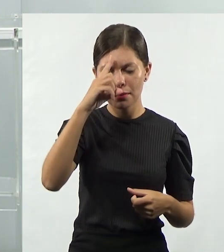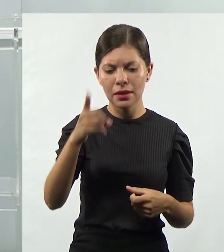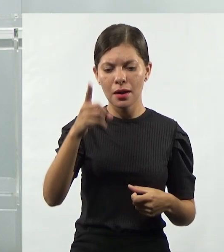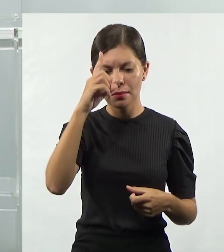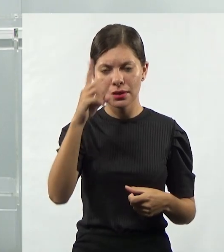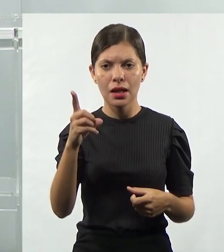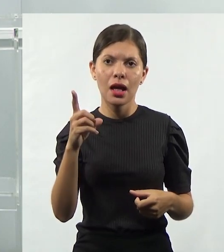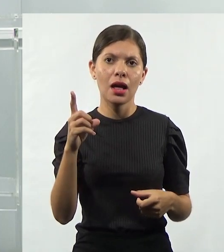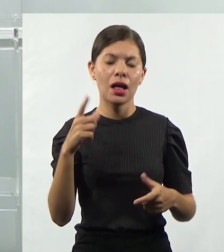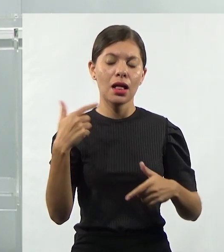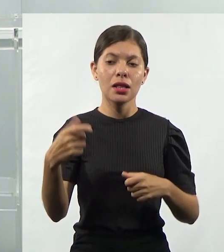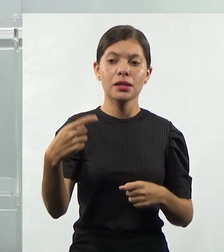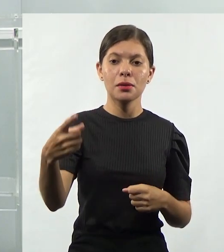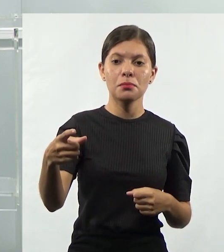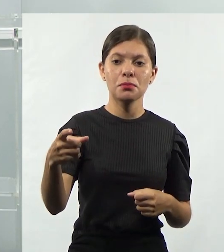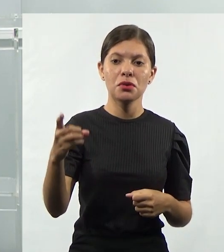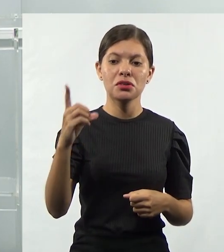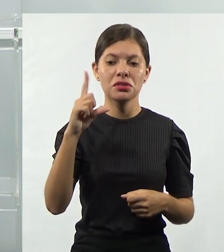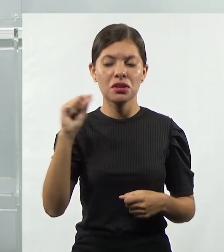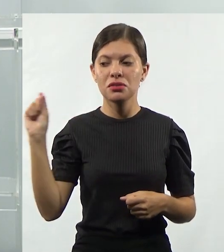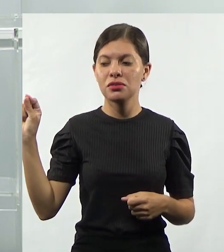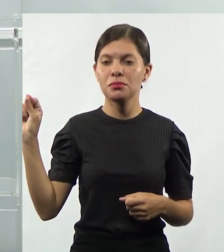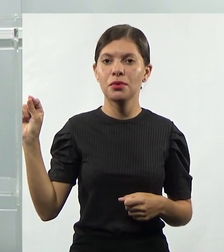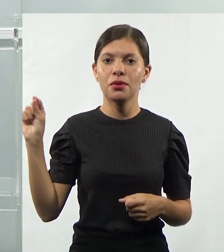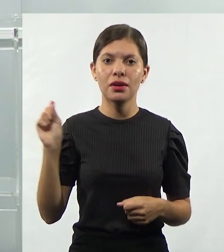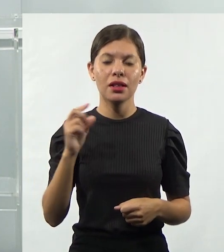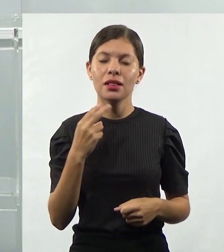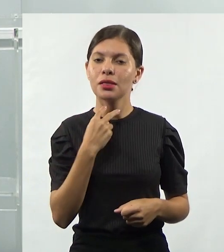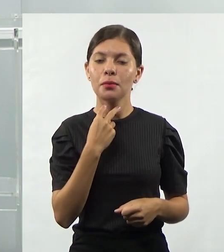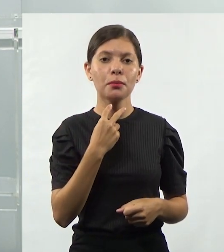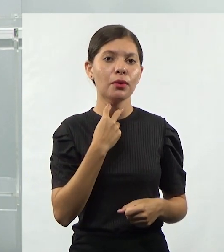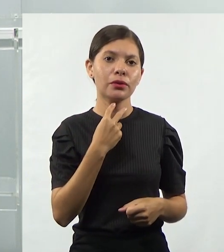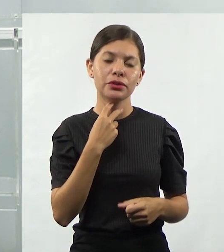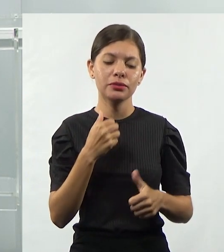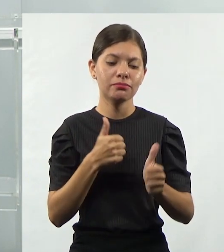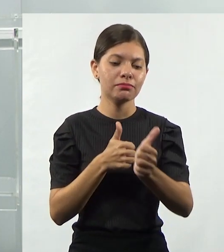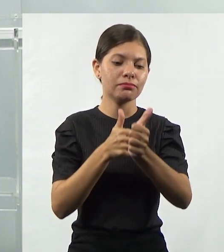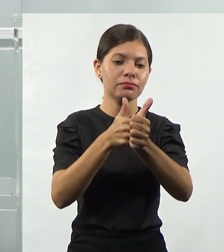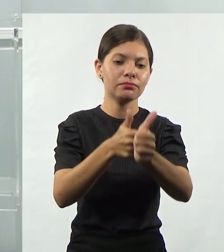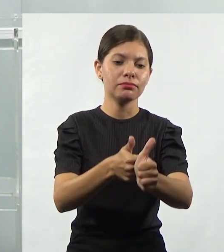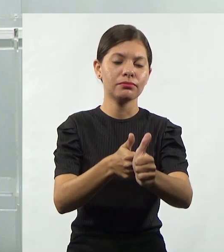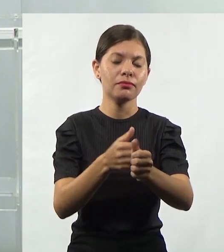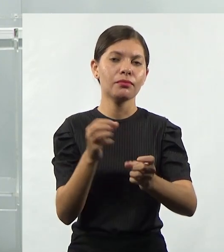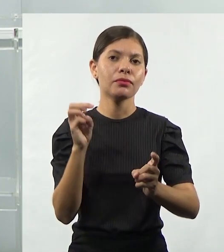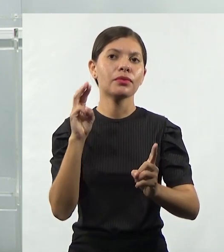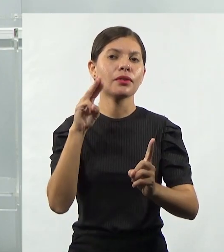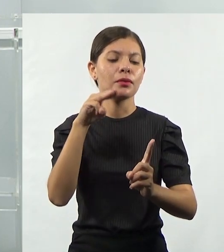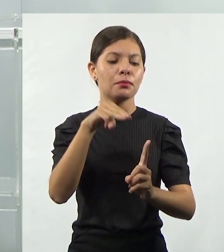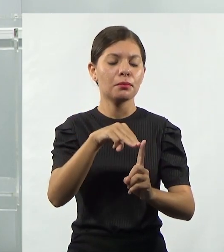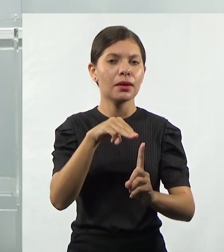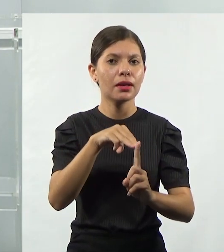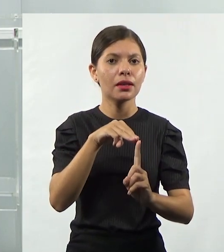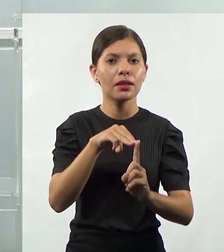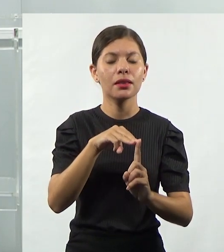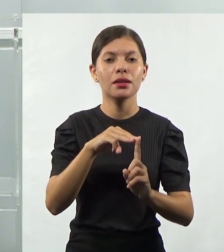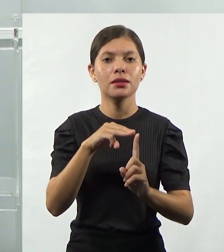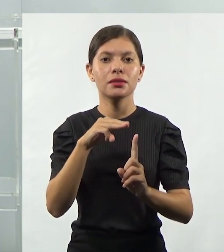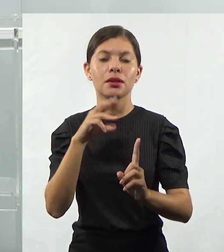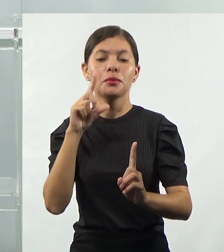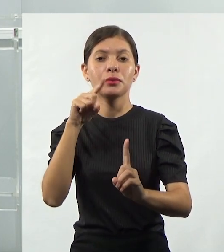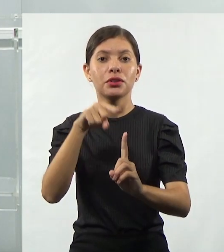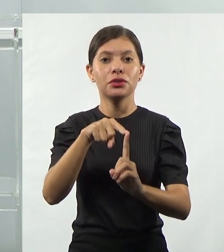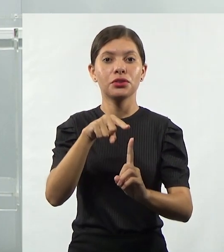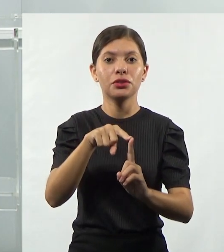Virar as costas, a gente tem que estar acompanhando, está atingindo as metas, você está feliz, está atingindo seus